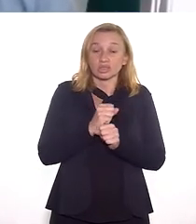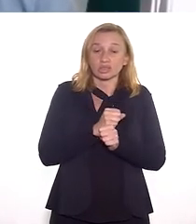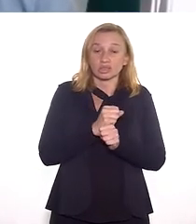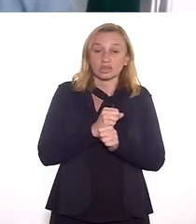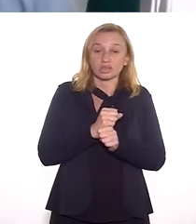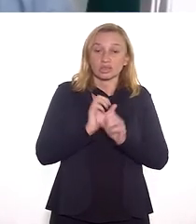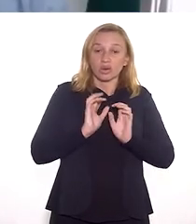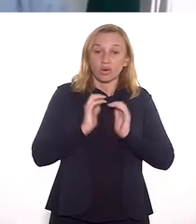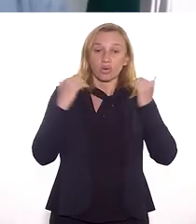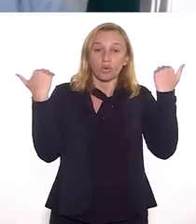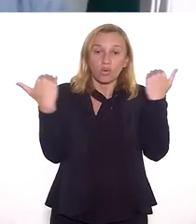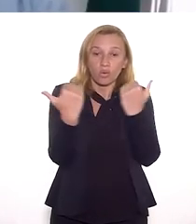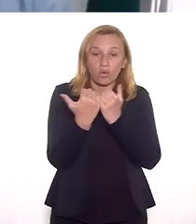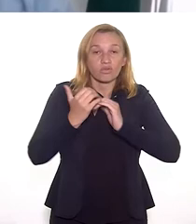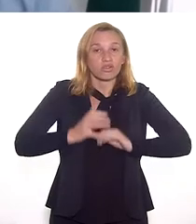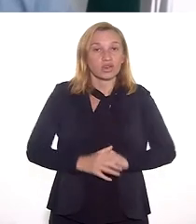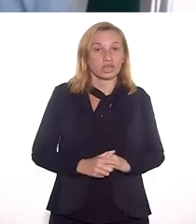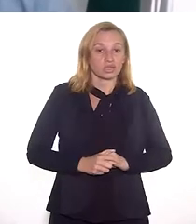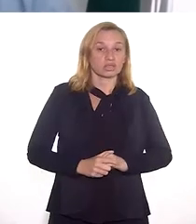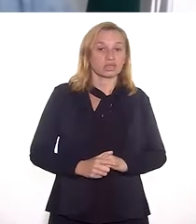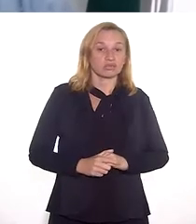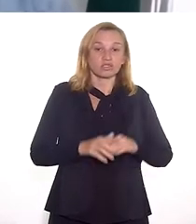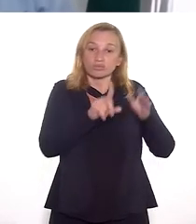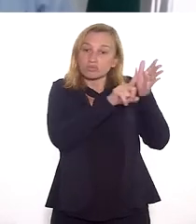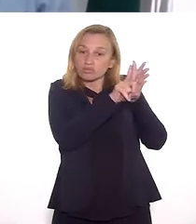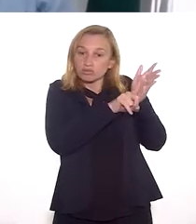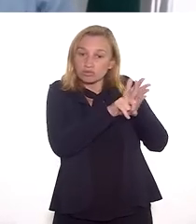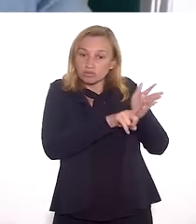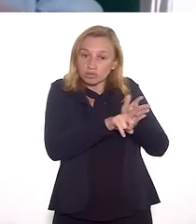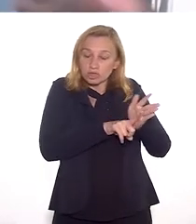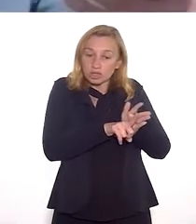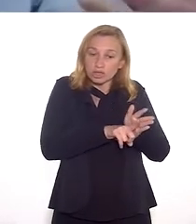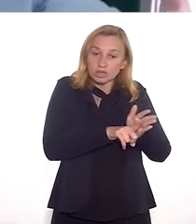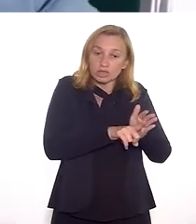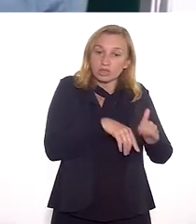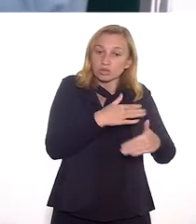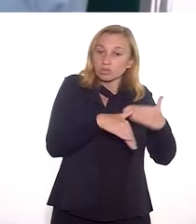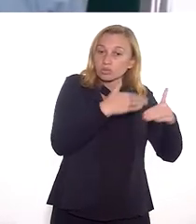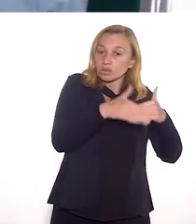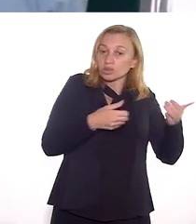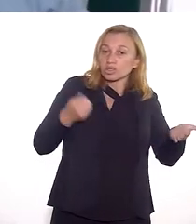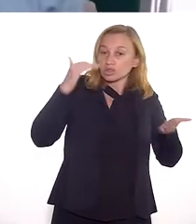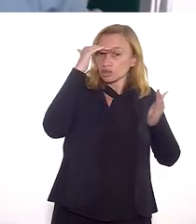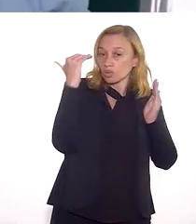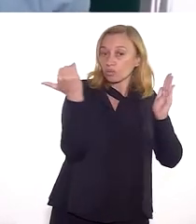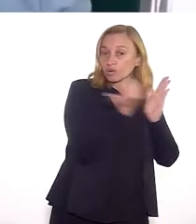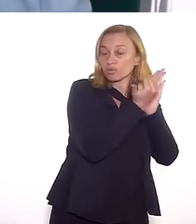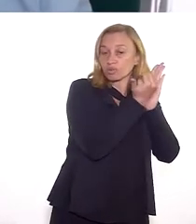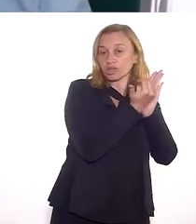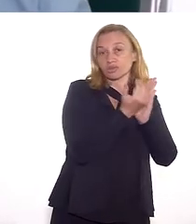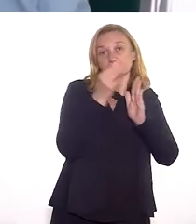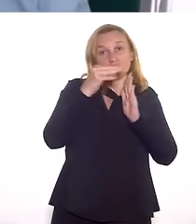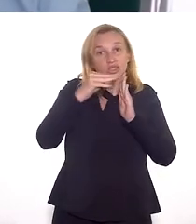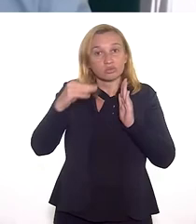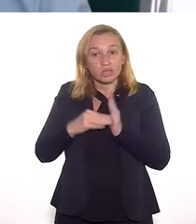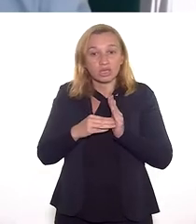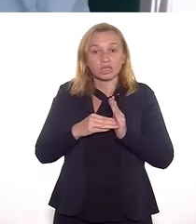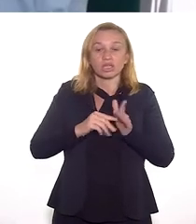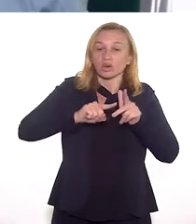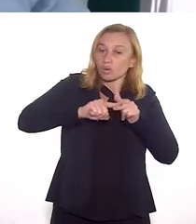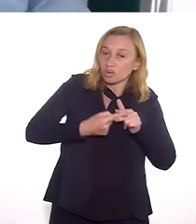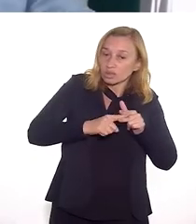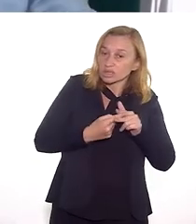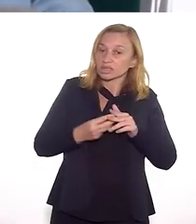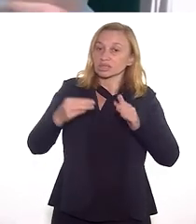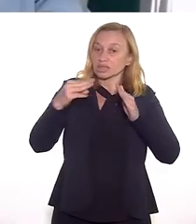dois em dois anos, uma conferência faria uma avaliação do processo de cumprimento dessas metas,